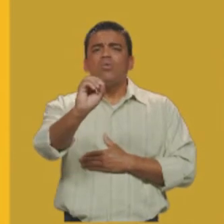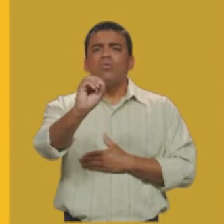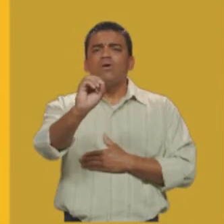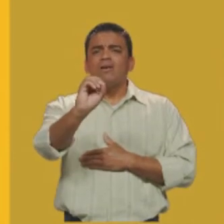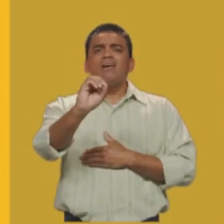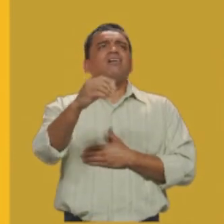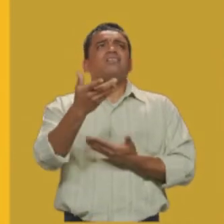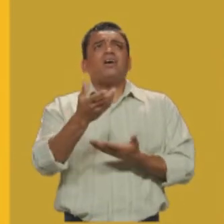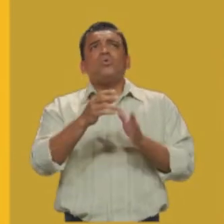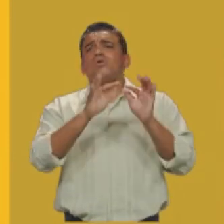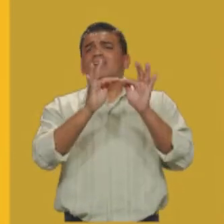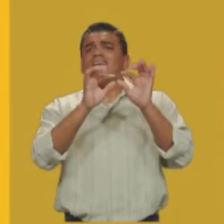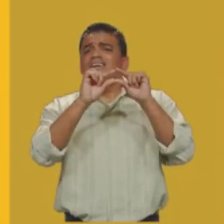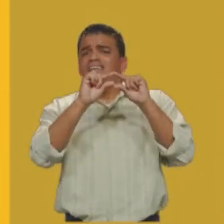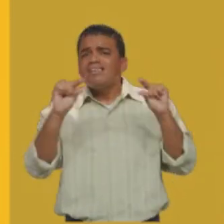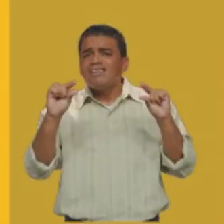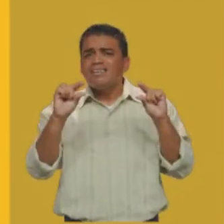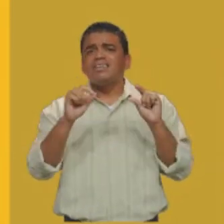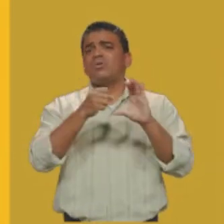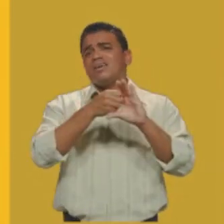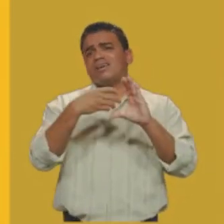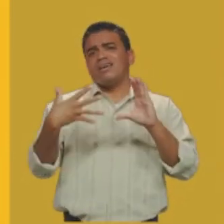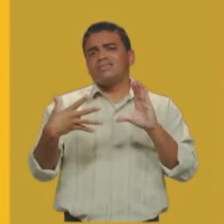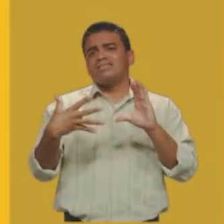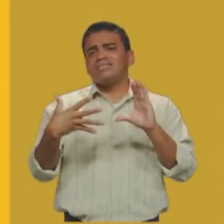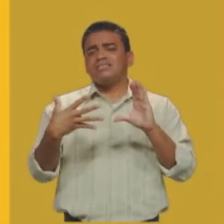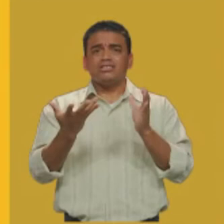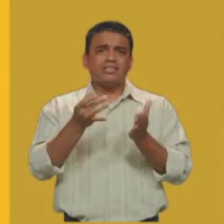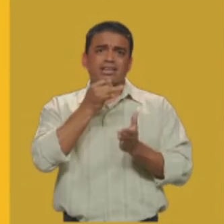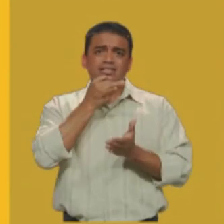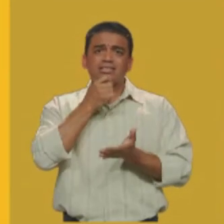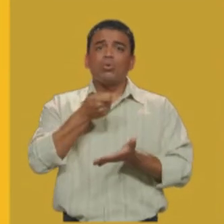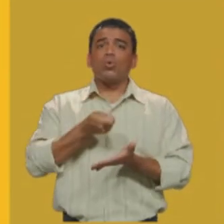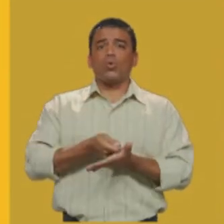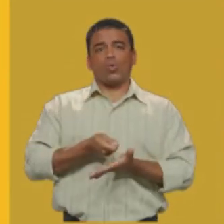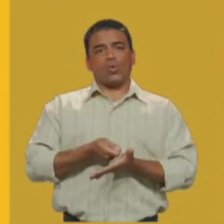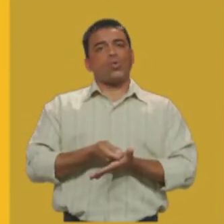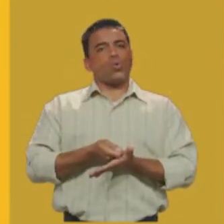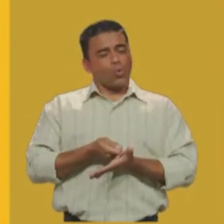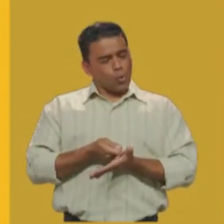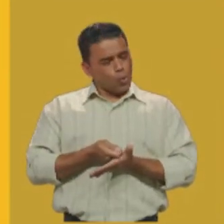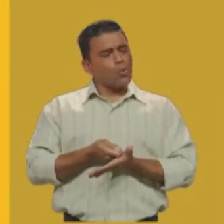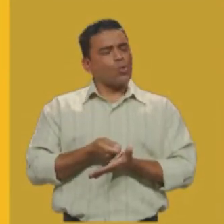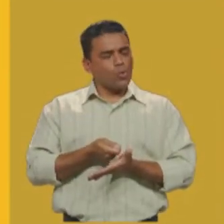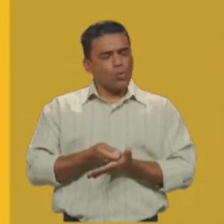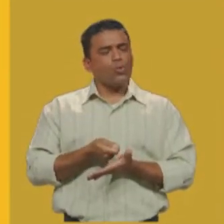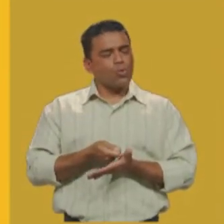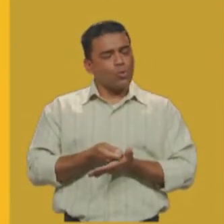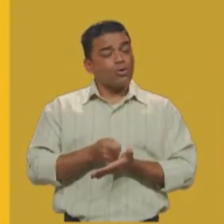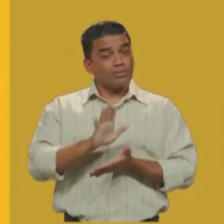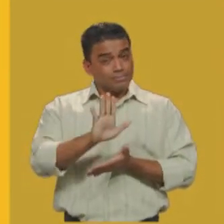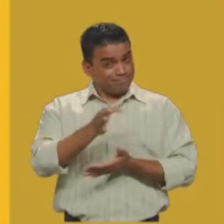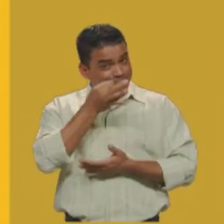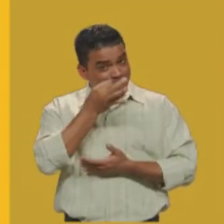cuja estrutura caracteriza-se obrigatoriamente. Prestem